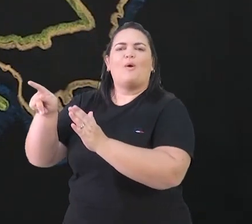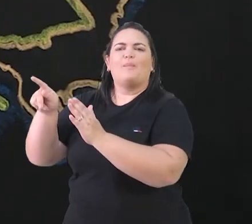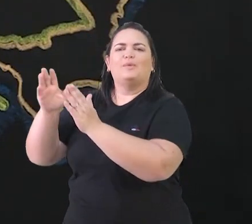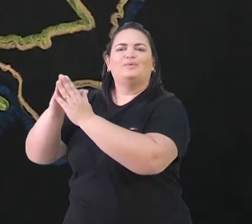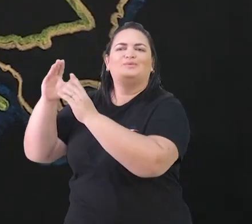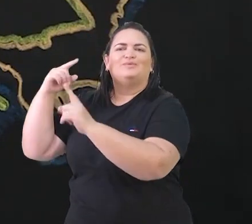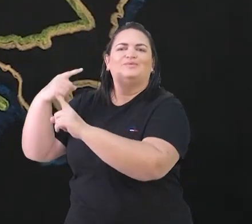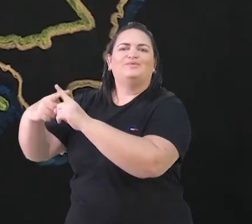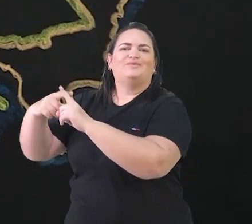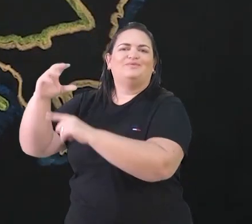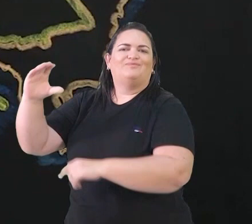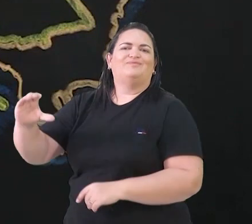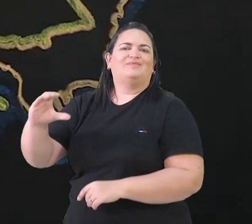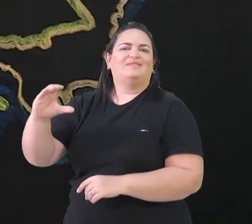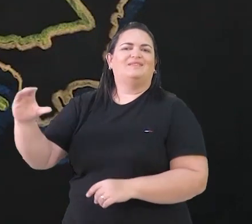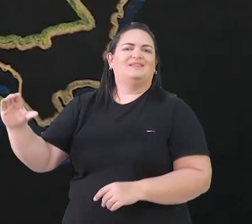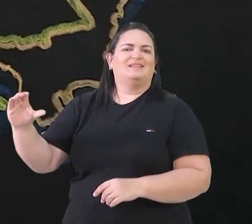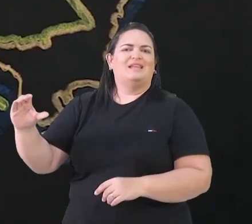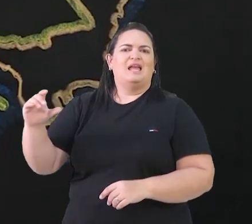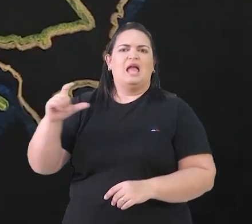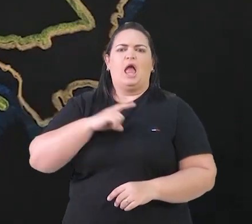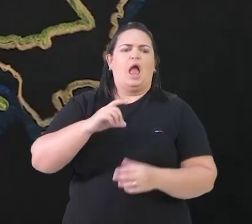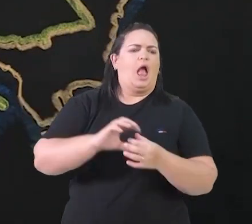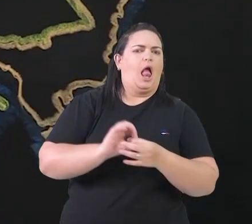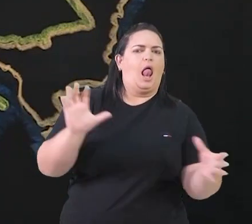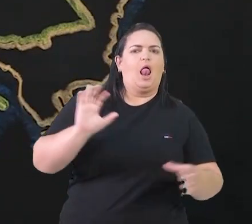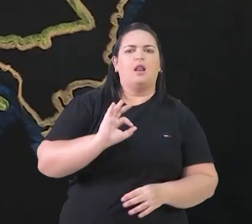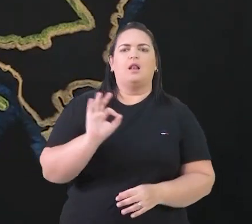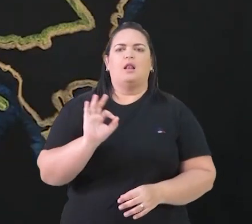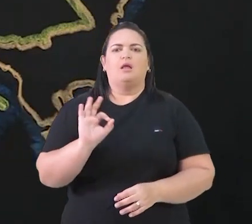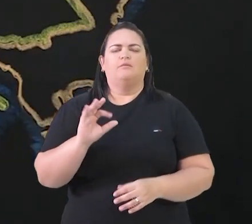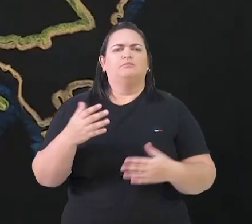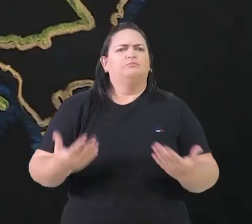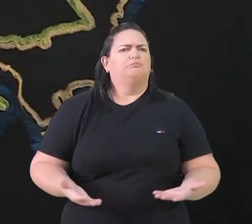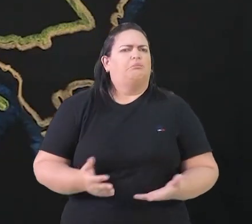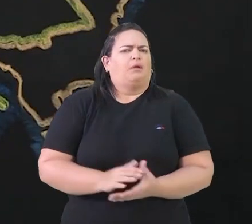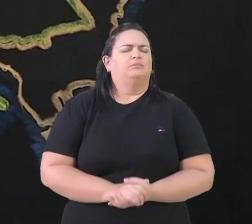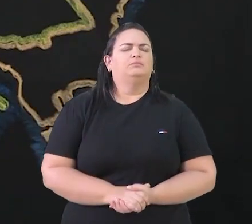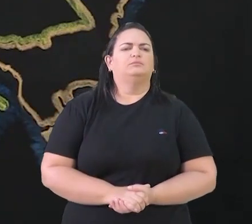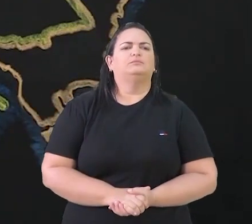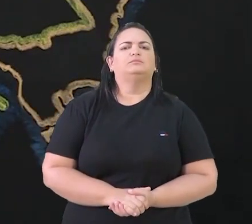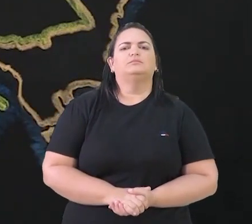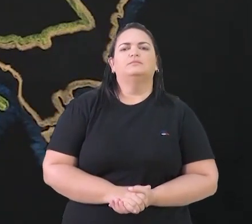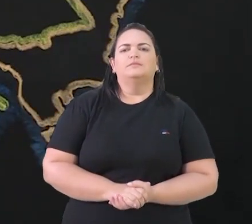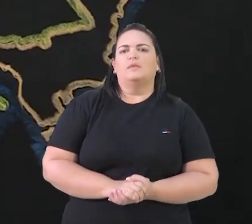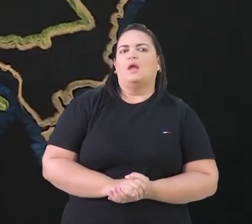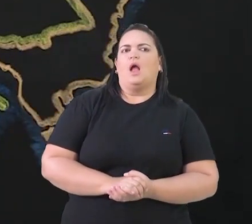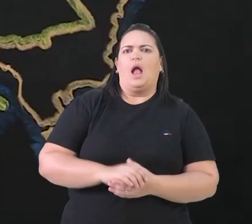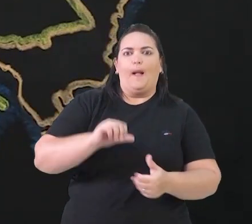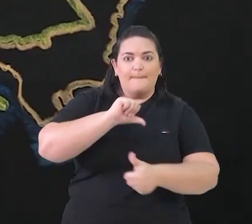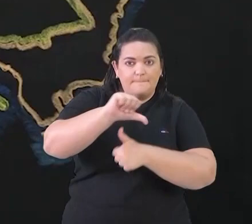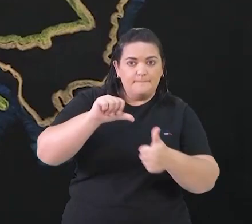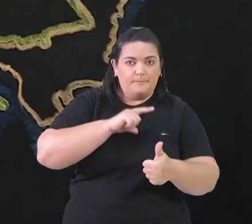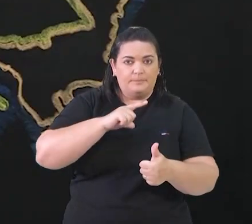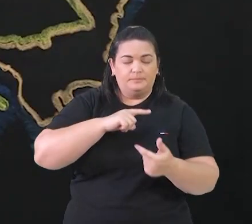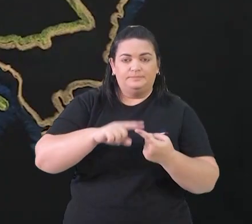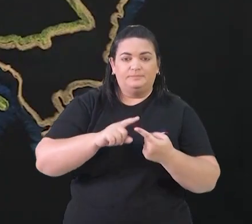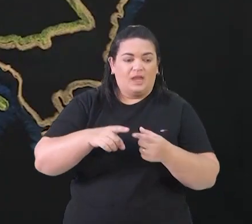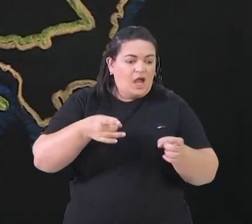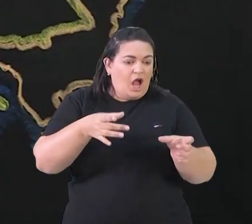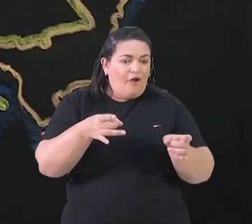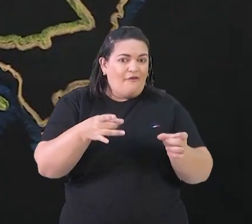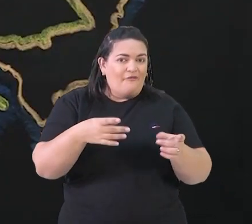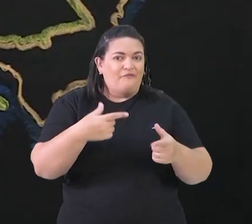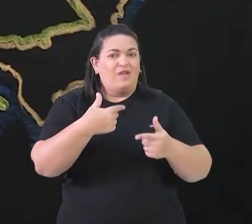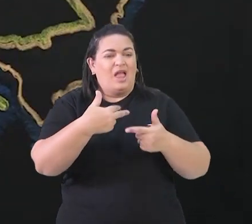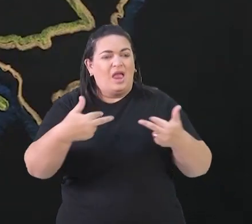queria Lutero, por exemplo. A Igreja só fez algumas pequenas mudanças. Por exemplo, proibiu a venda de relíquias, que era uma